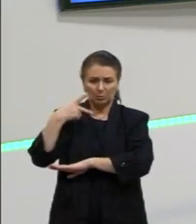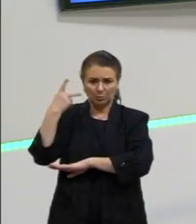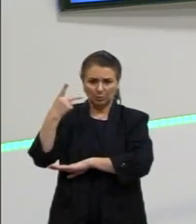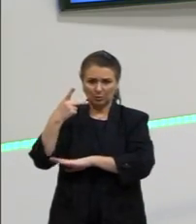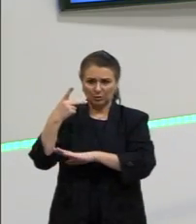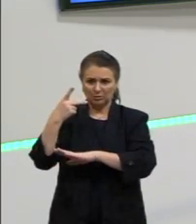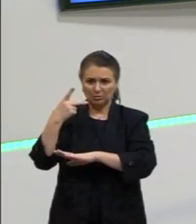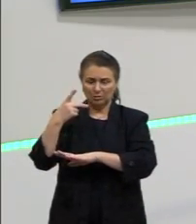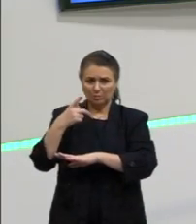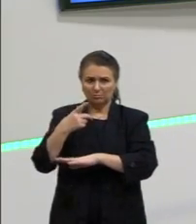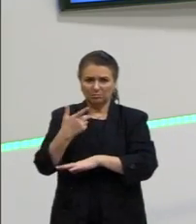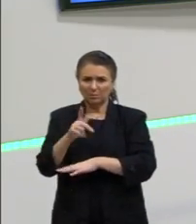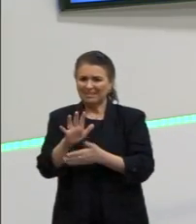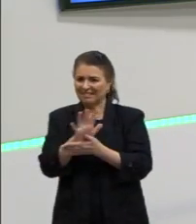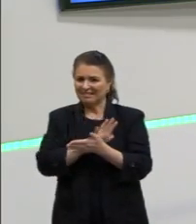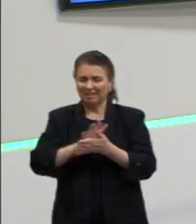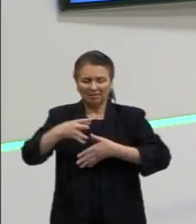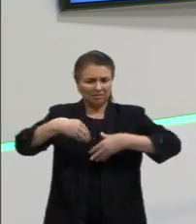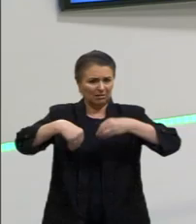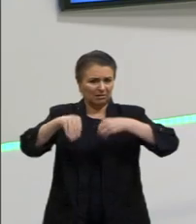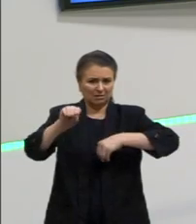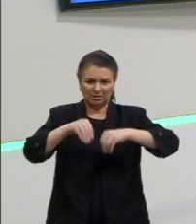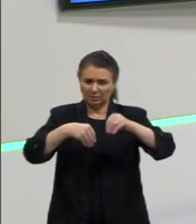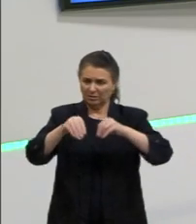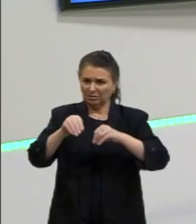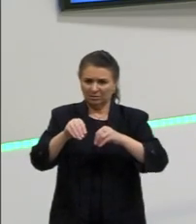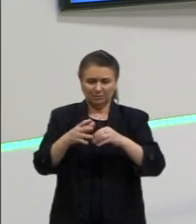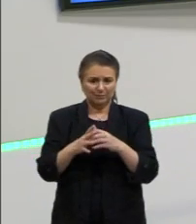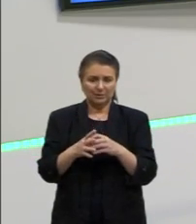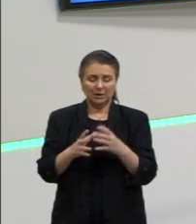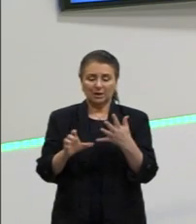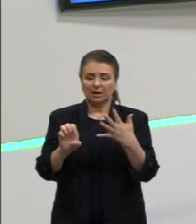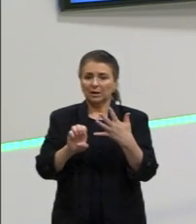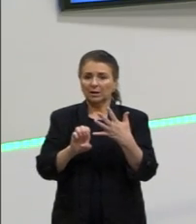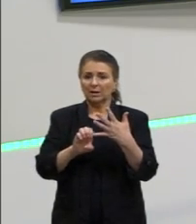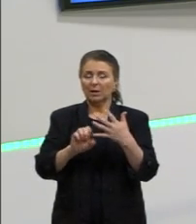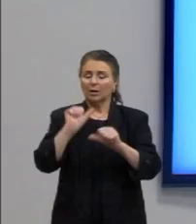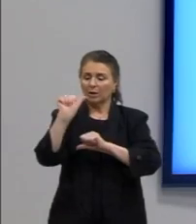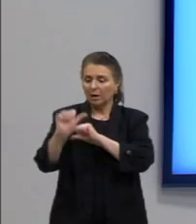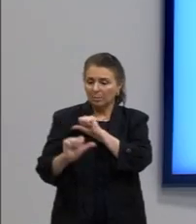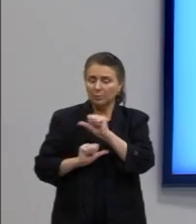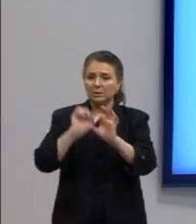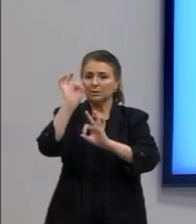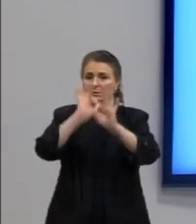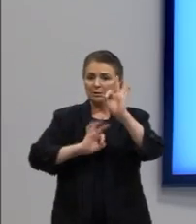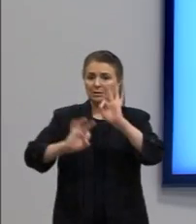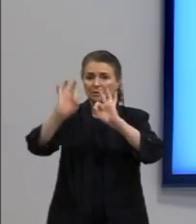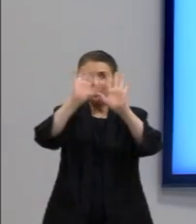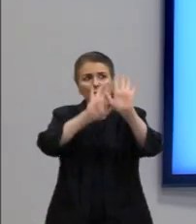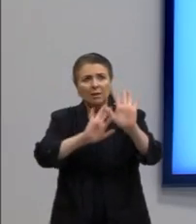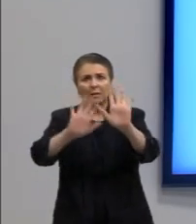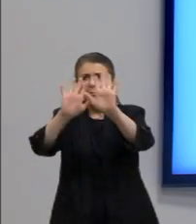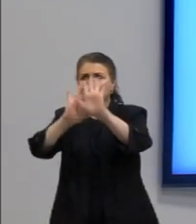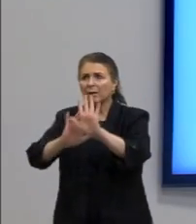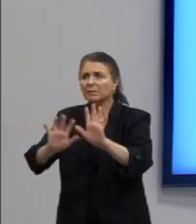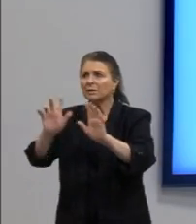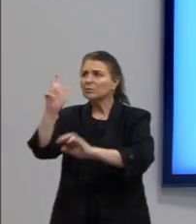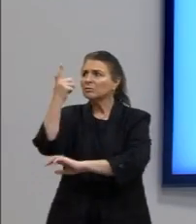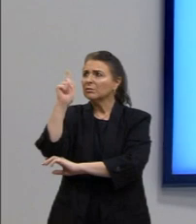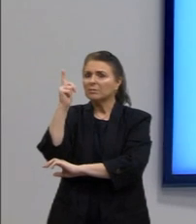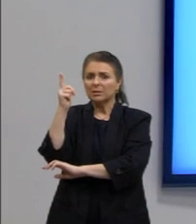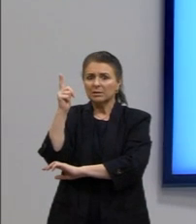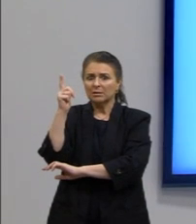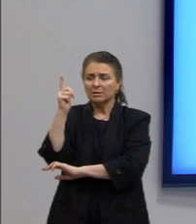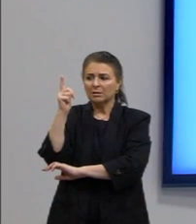nenhuma flexibilização ali, ele não está falando sobre isso. E E, alteração da organização da paisagem geográfica. É a que melhor se